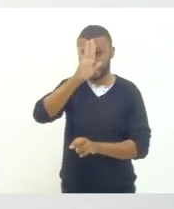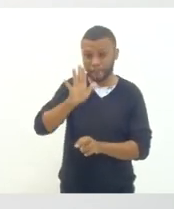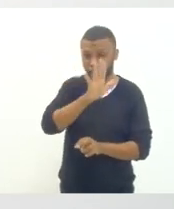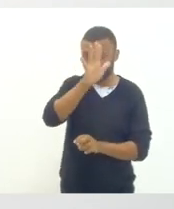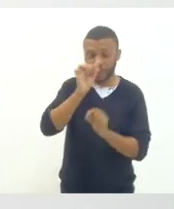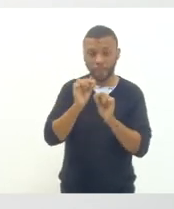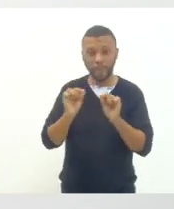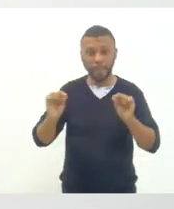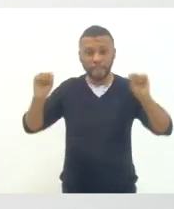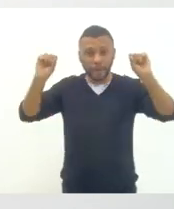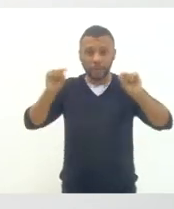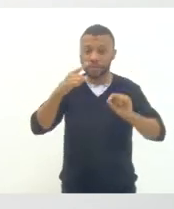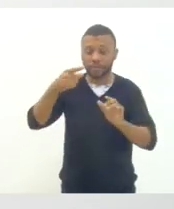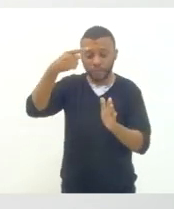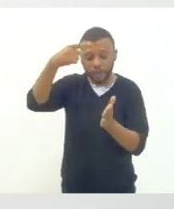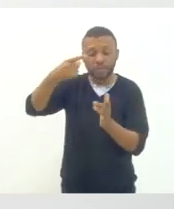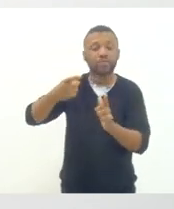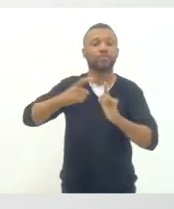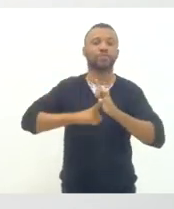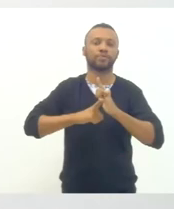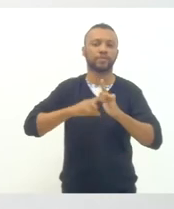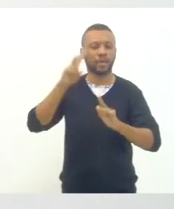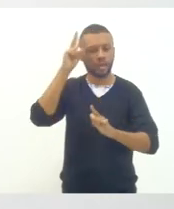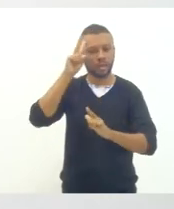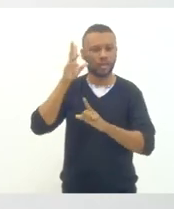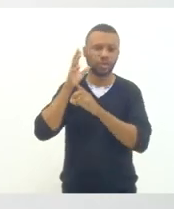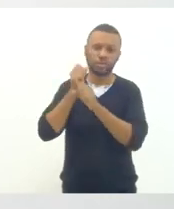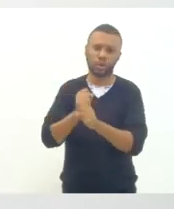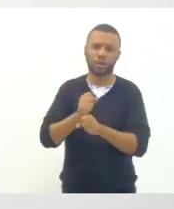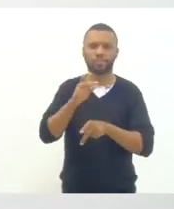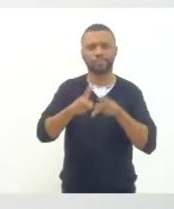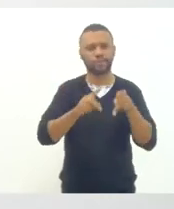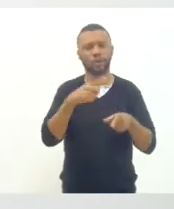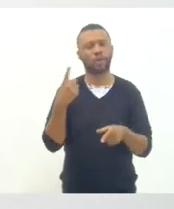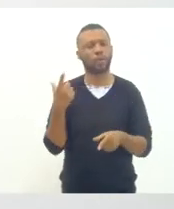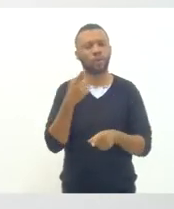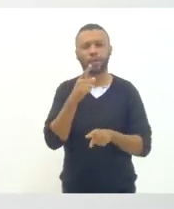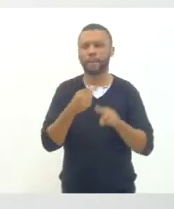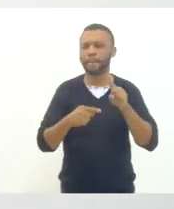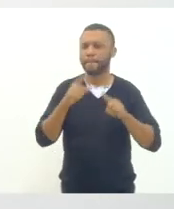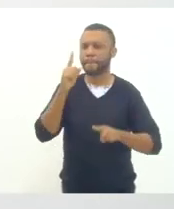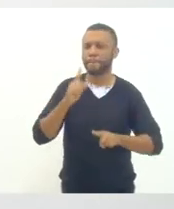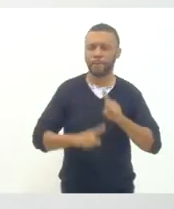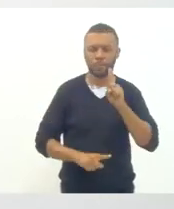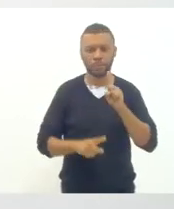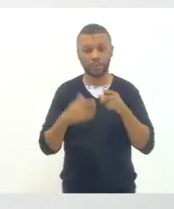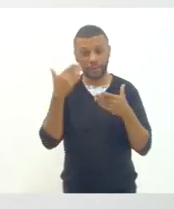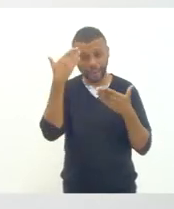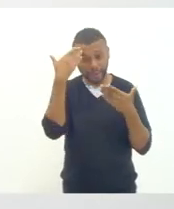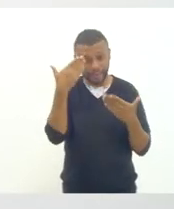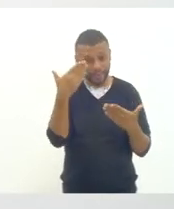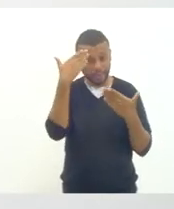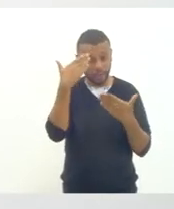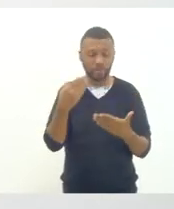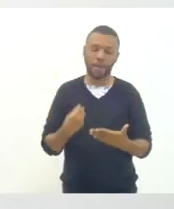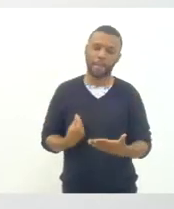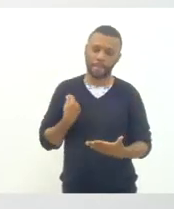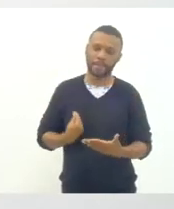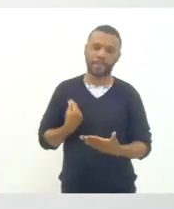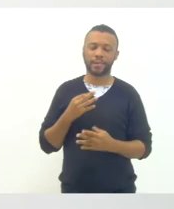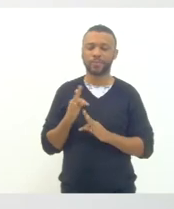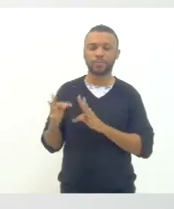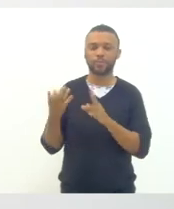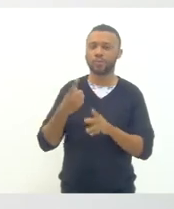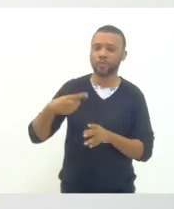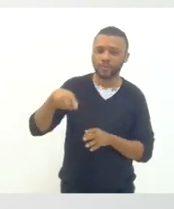histórica que a gente tem com o nosso povo e que a gente precisa superar então agradeço a presença de todos e todas que